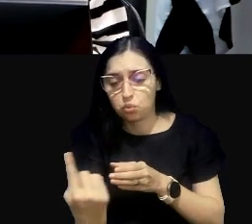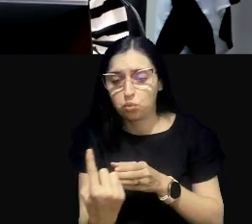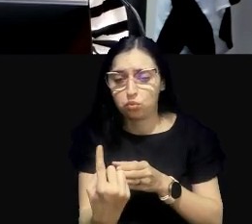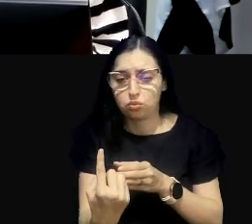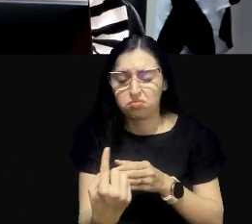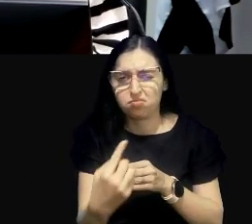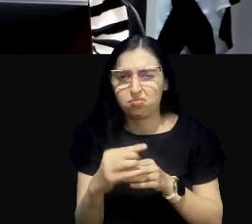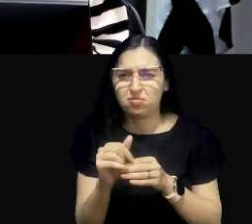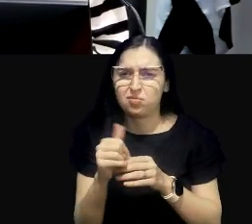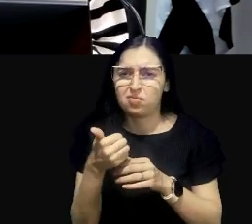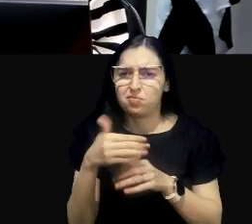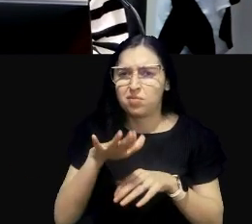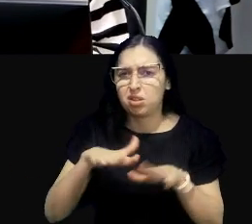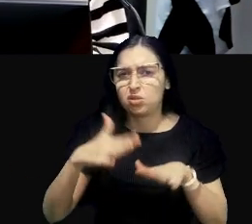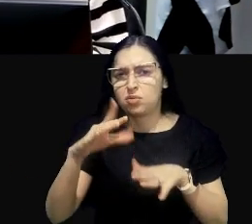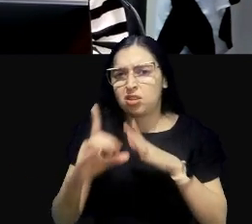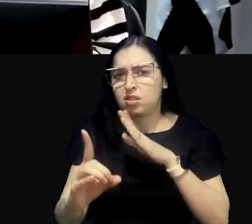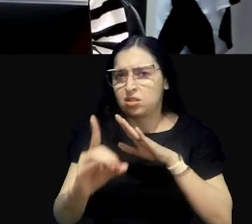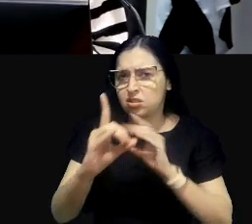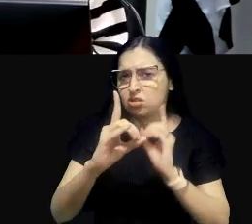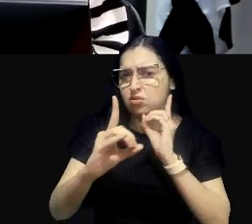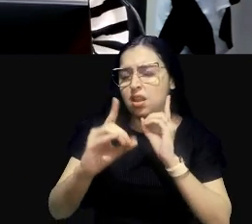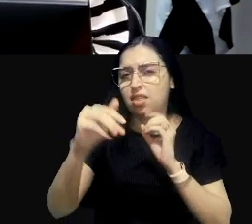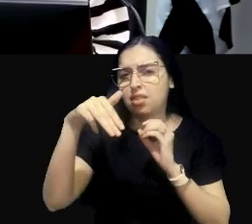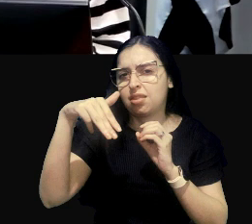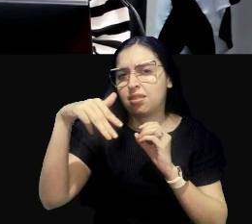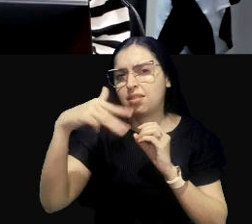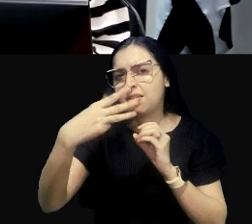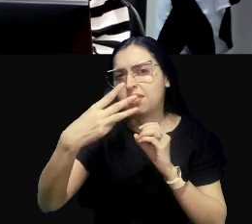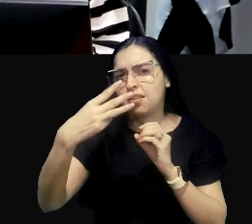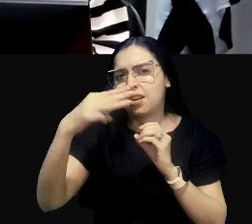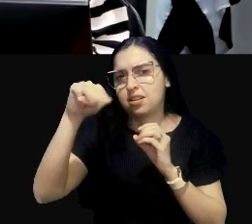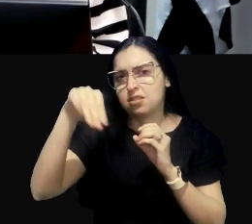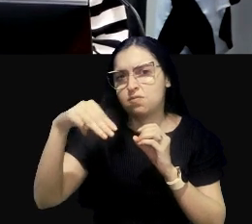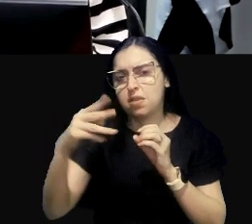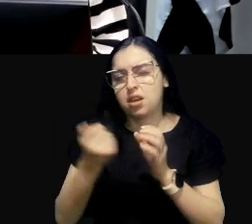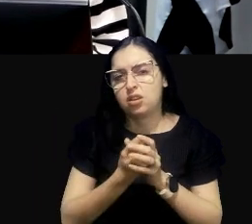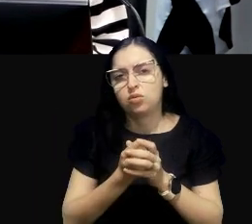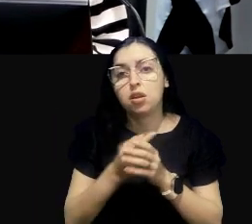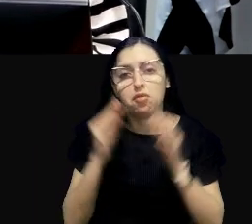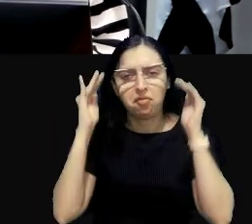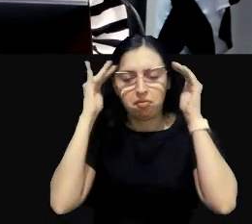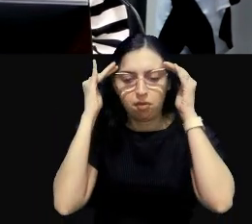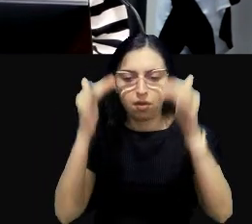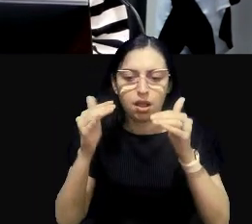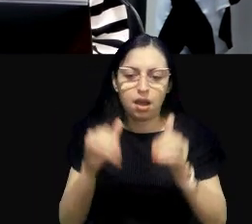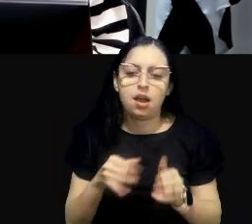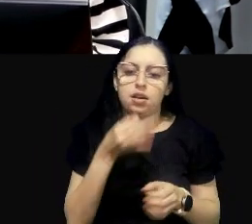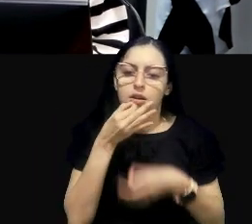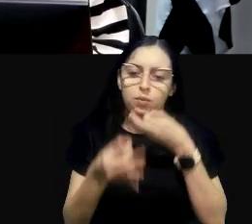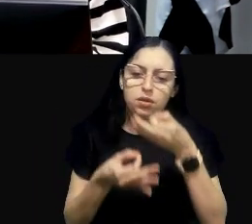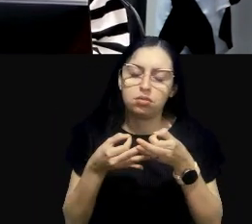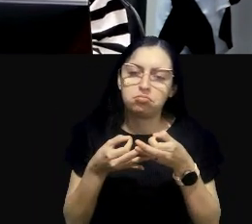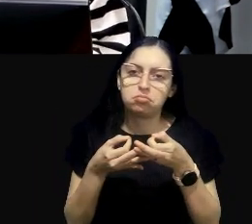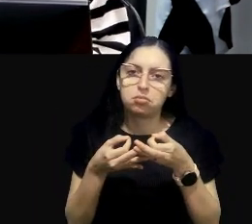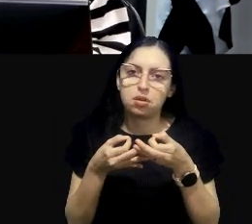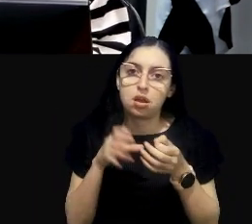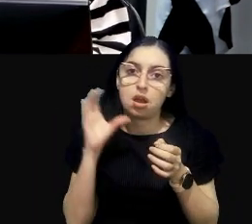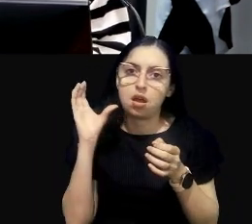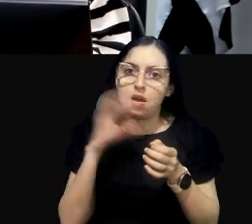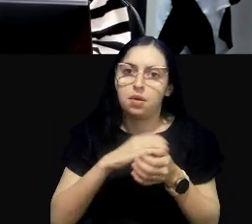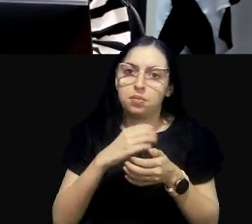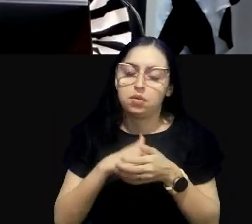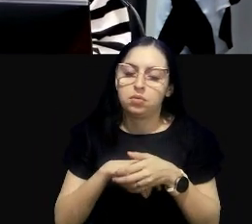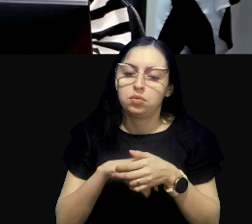metros, mais ou menos, e eu muito focada na questão. E, de repente, quando eu